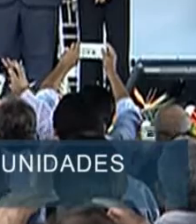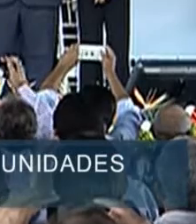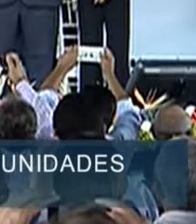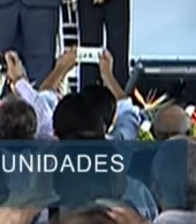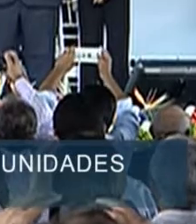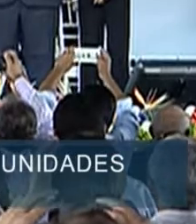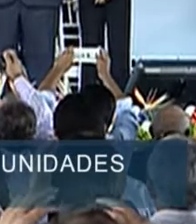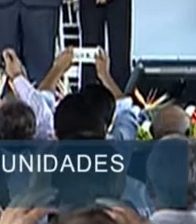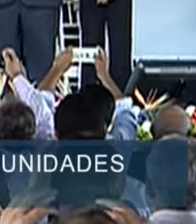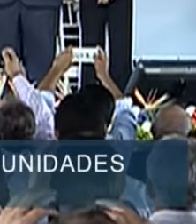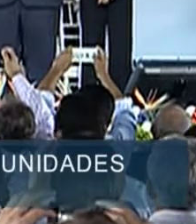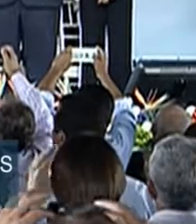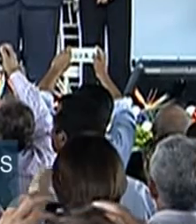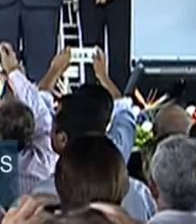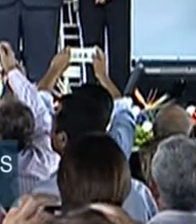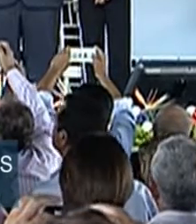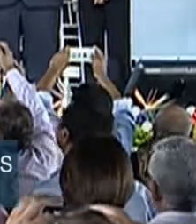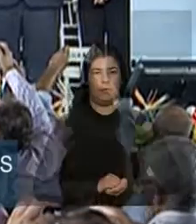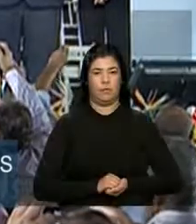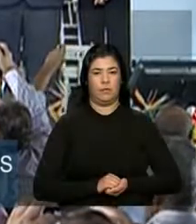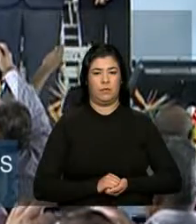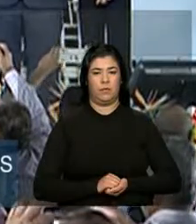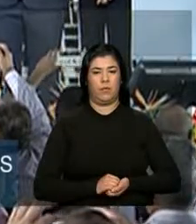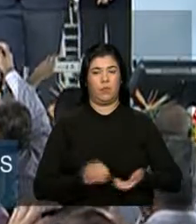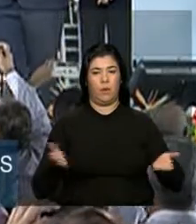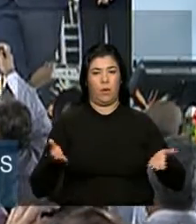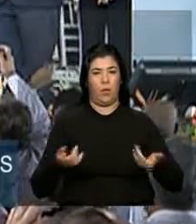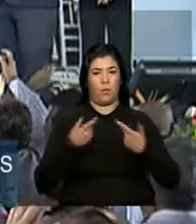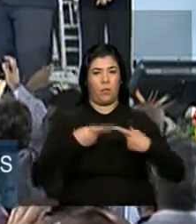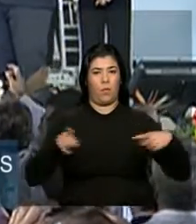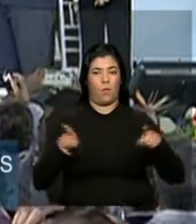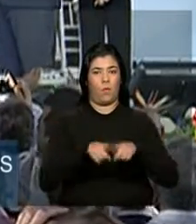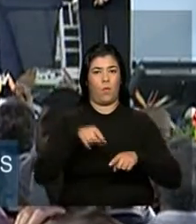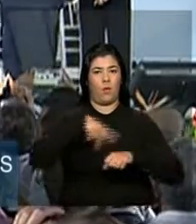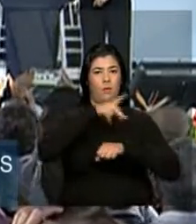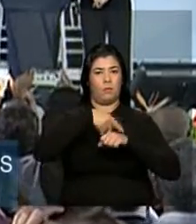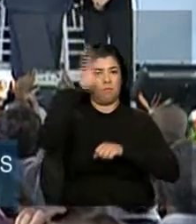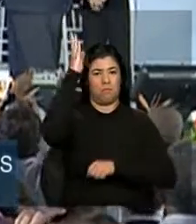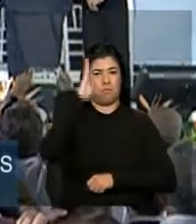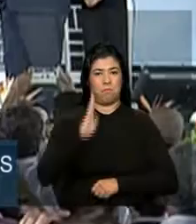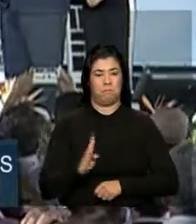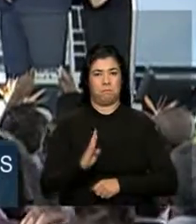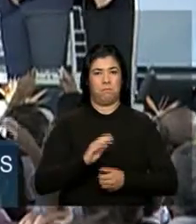Ouviremos o hino nacional brasileiro. Música